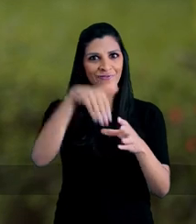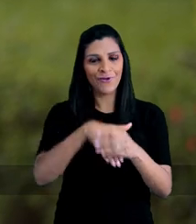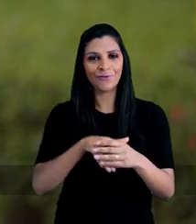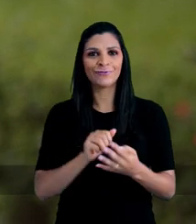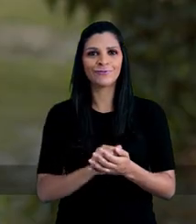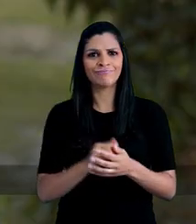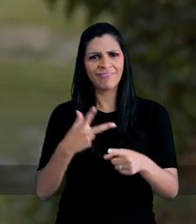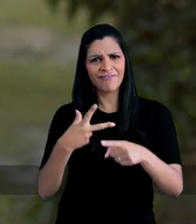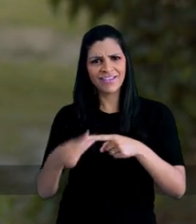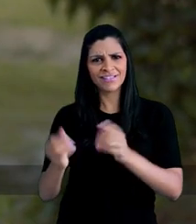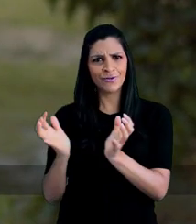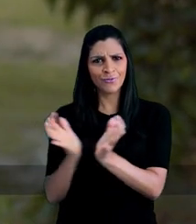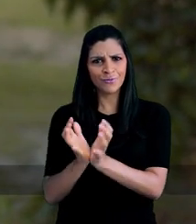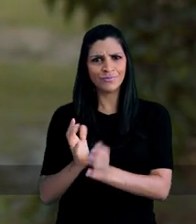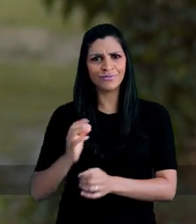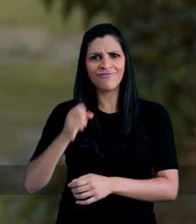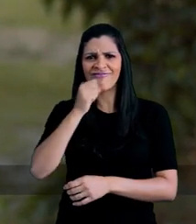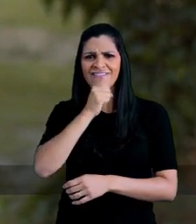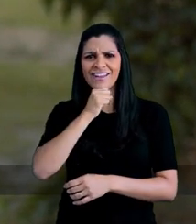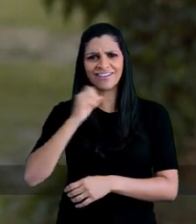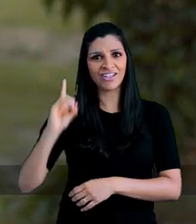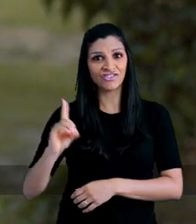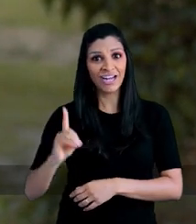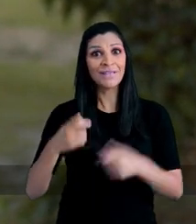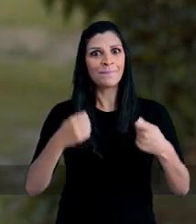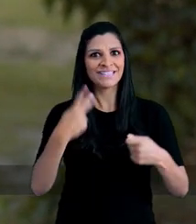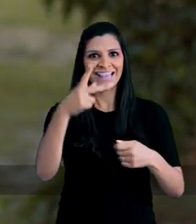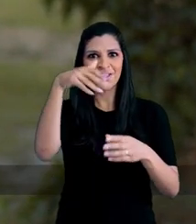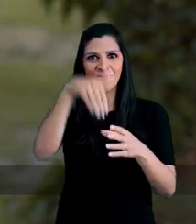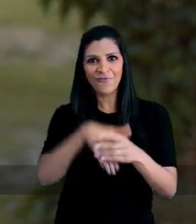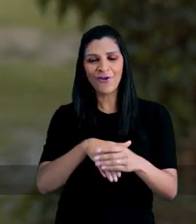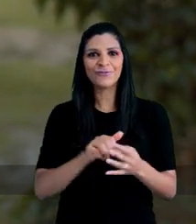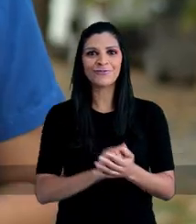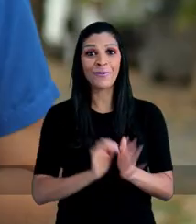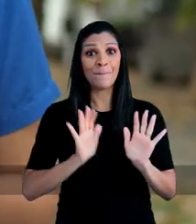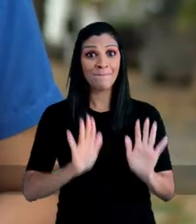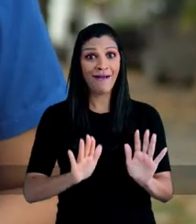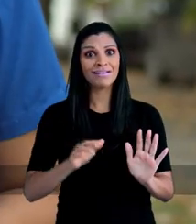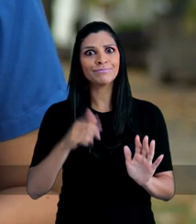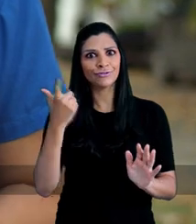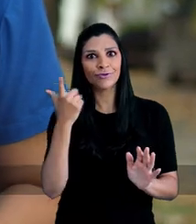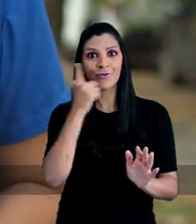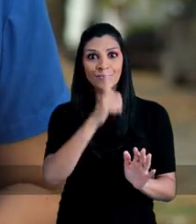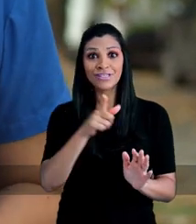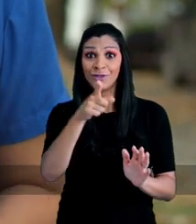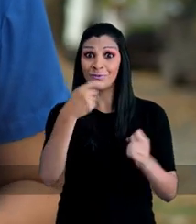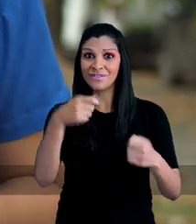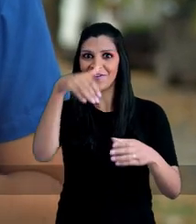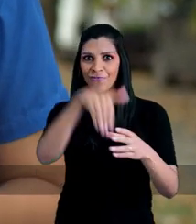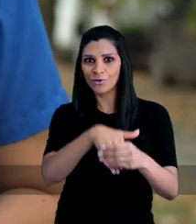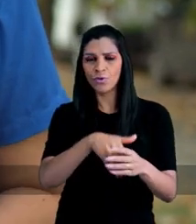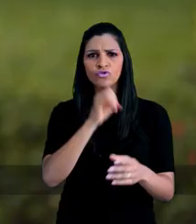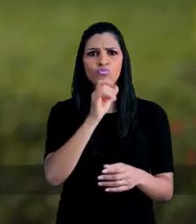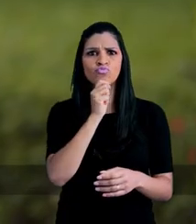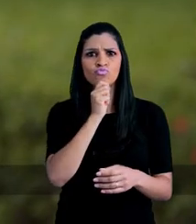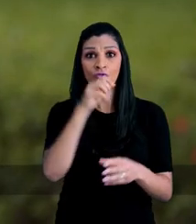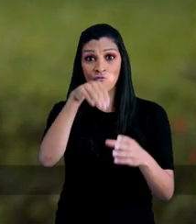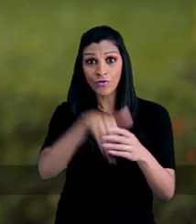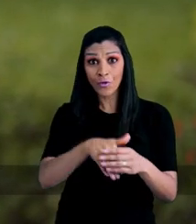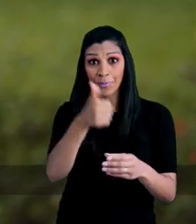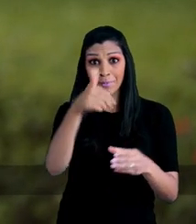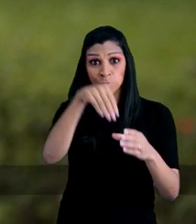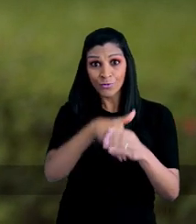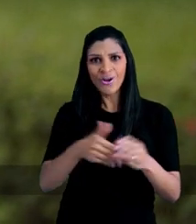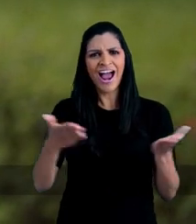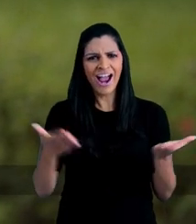do teu voto. Derrotar a turma da velha direita depende do teu voto. Mas para isso acontecer, tu tens que votar. Se não